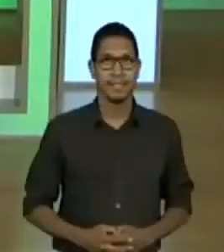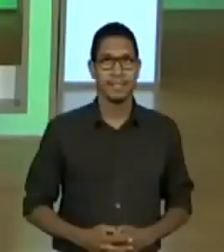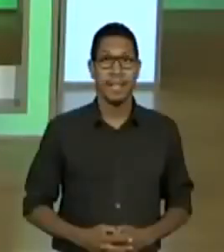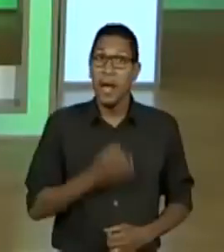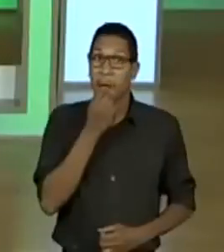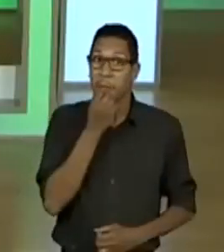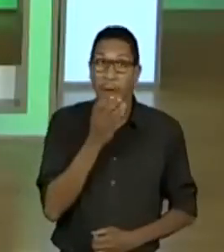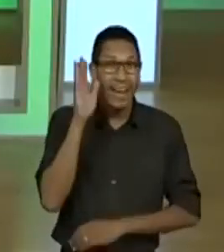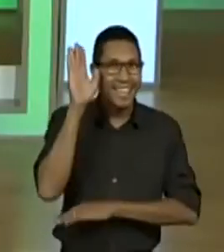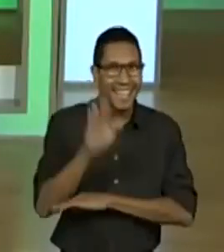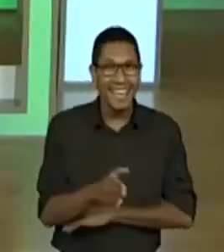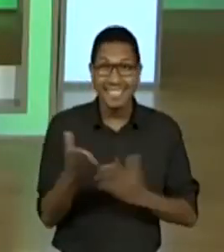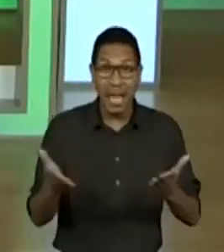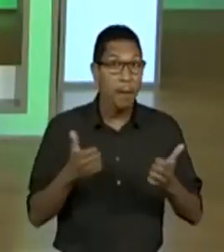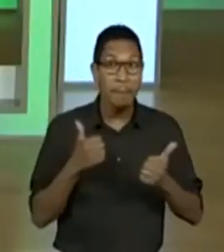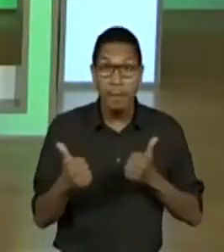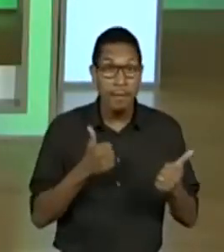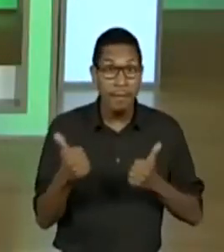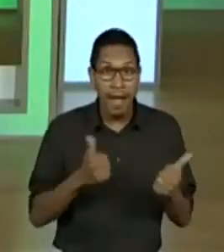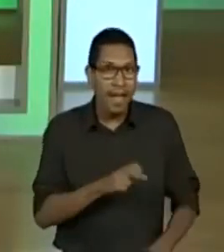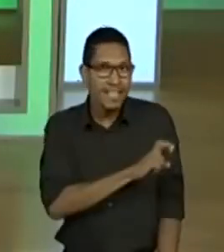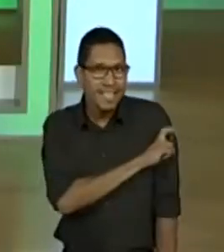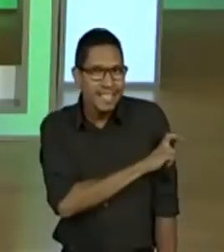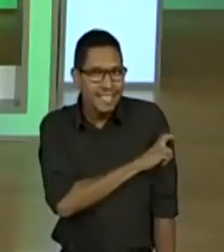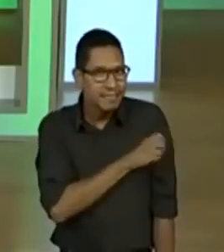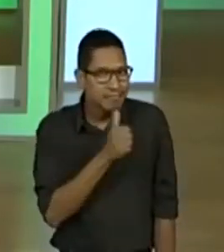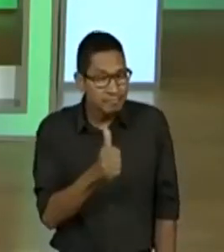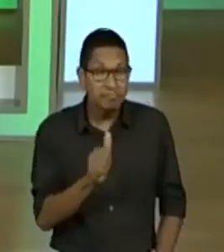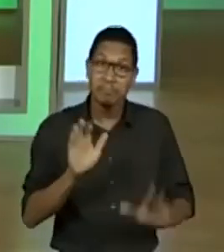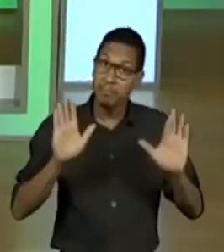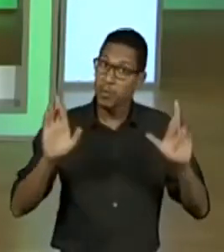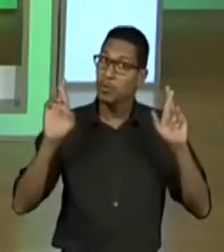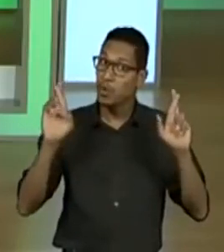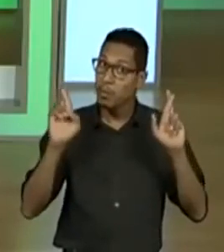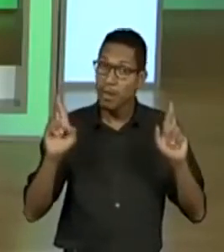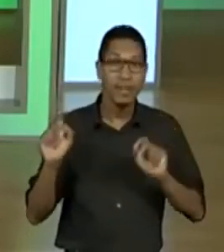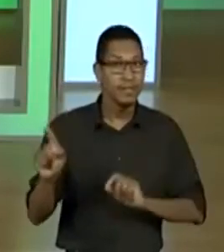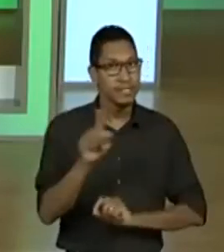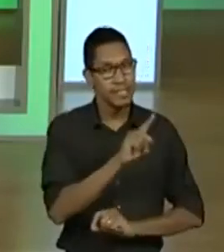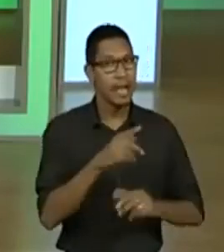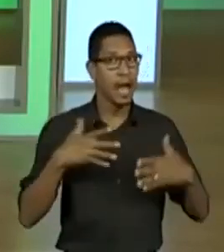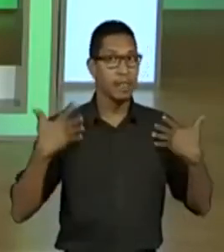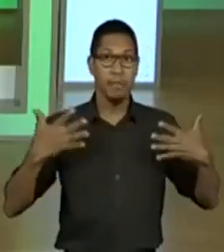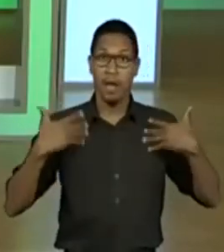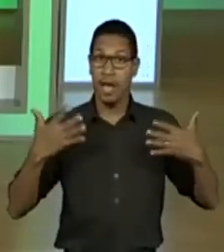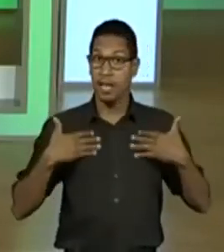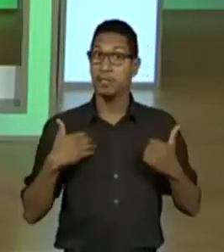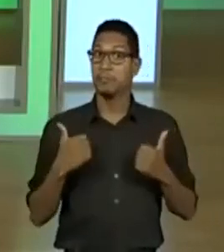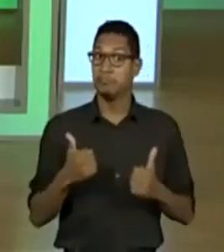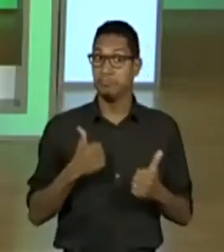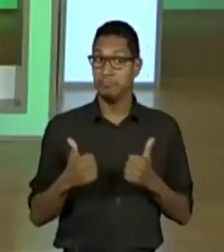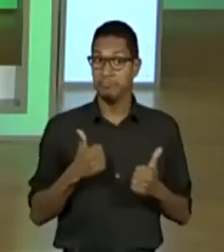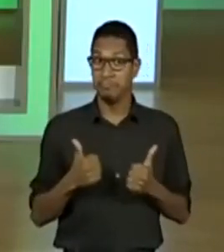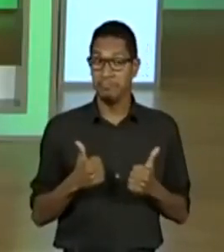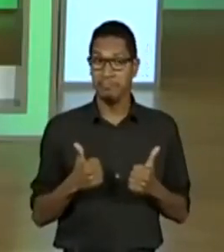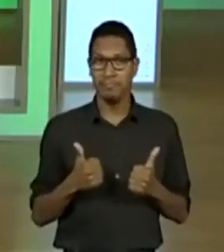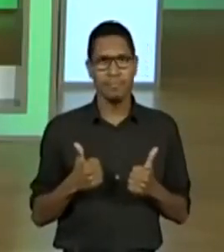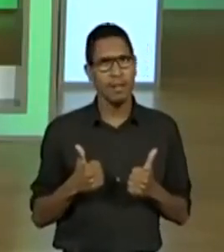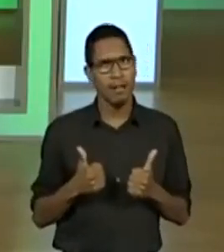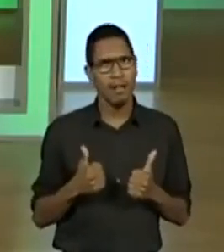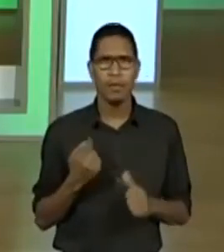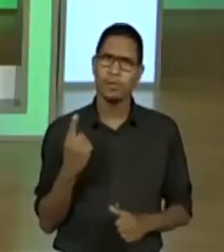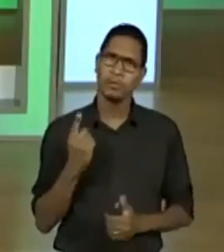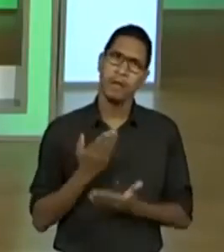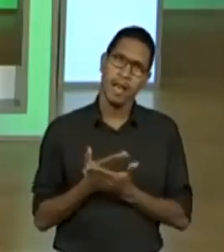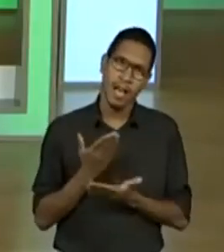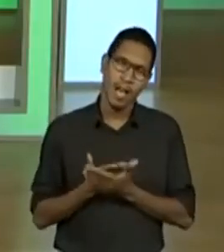Boa tarde! Tudo bem, galerinha do Quinto? Eu espero que vocês estejam super animados. Eu sei que é a última